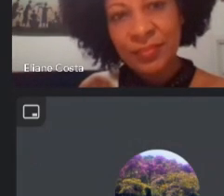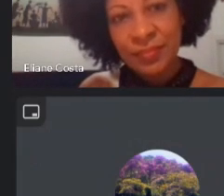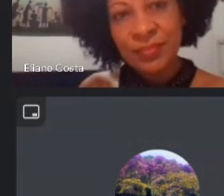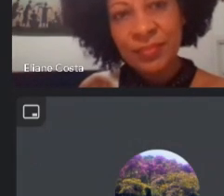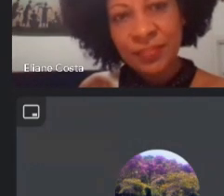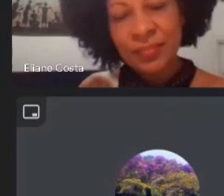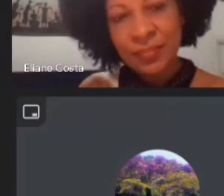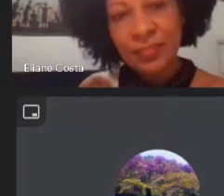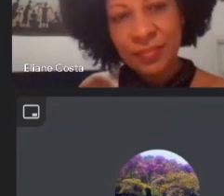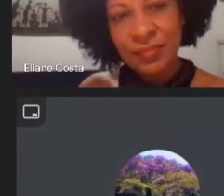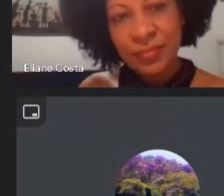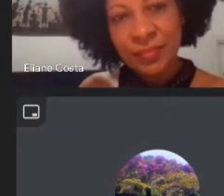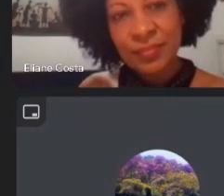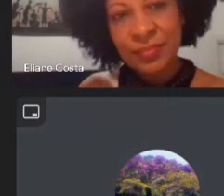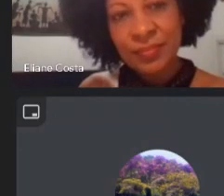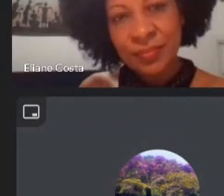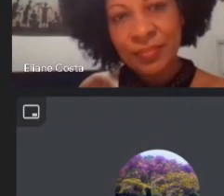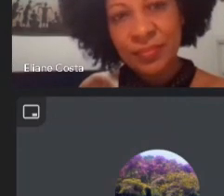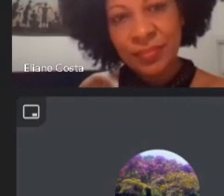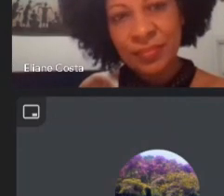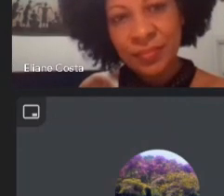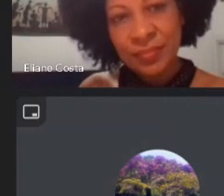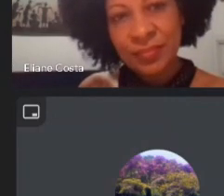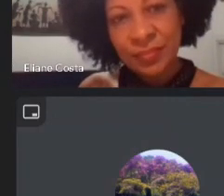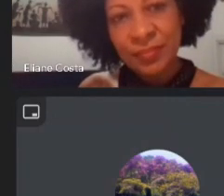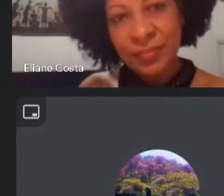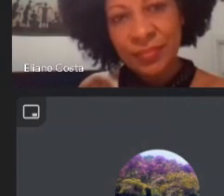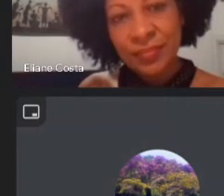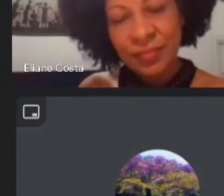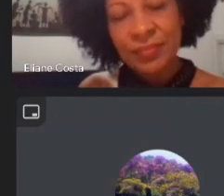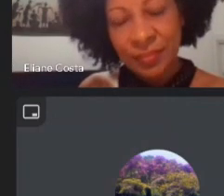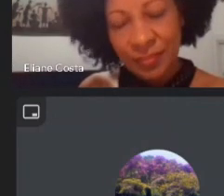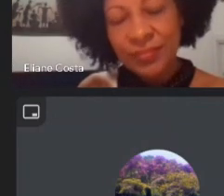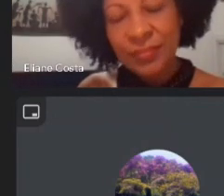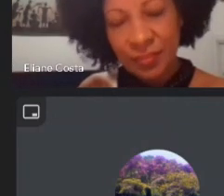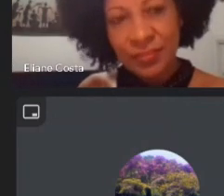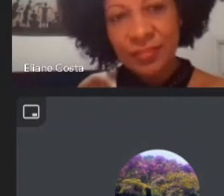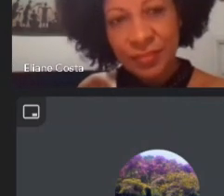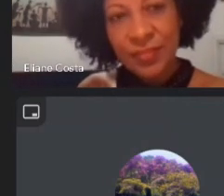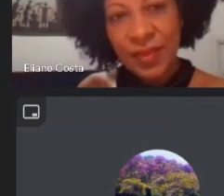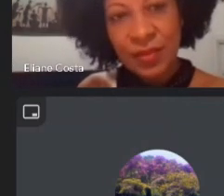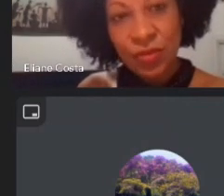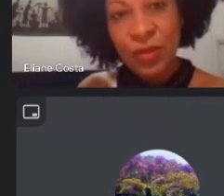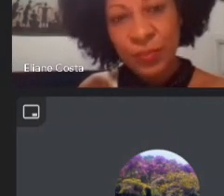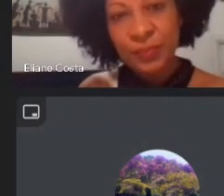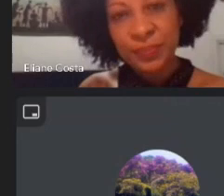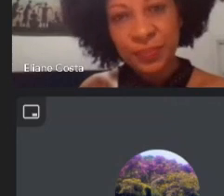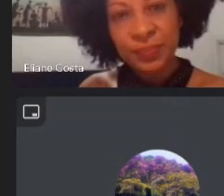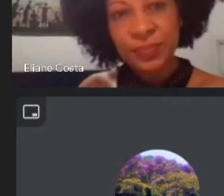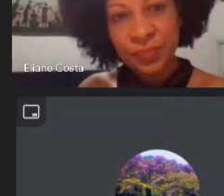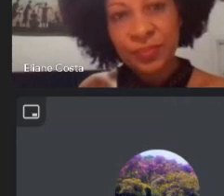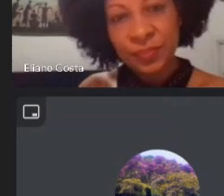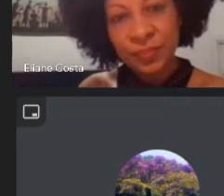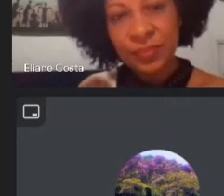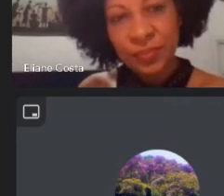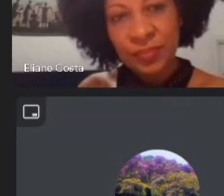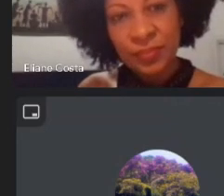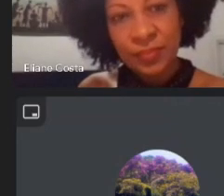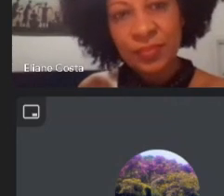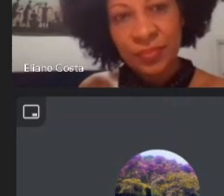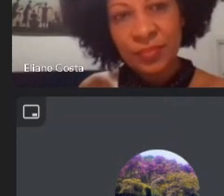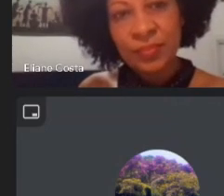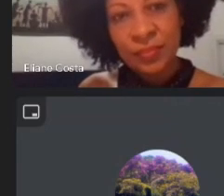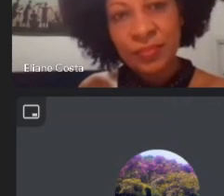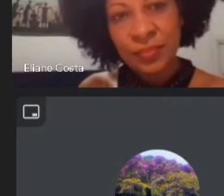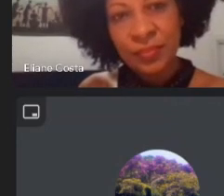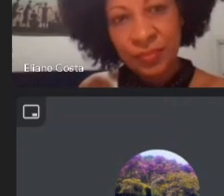pelo próprio fato dele ser um um judeu enfim e as diferenças que tem entre os